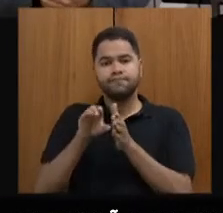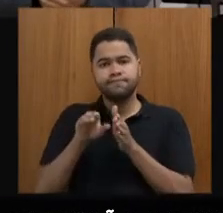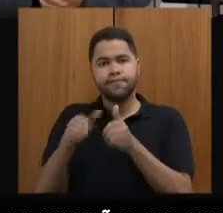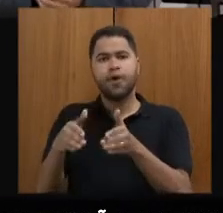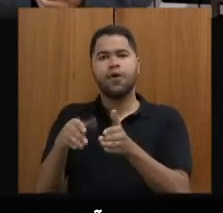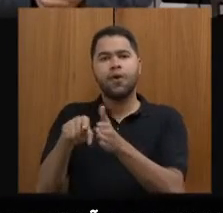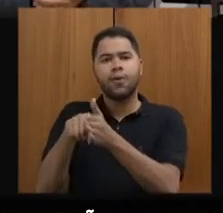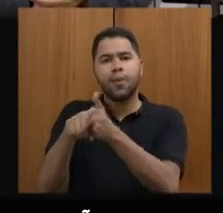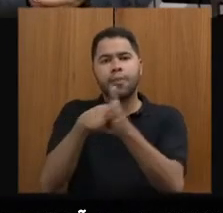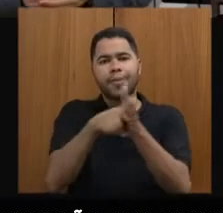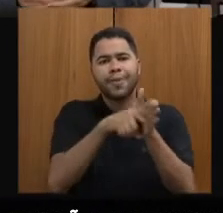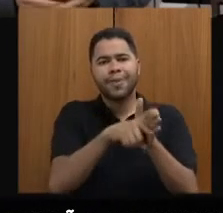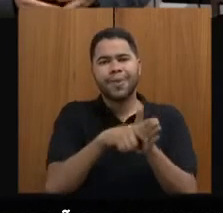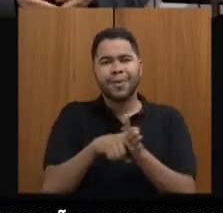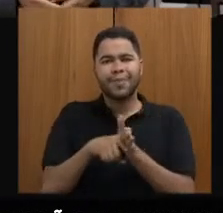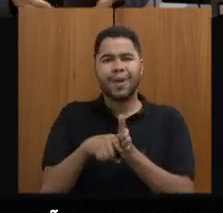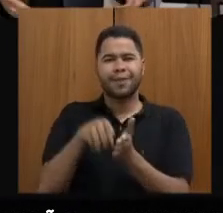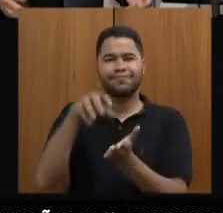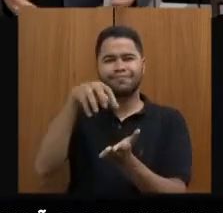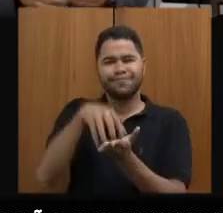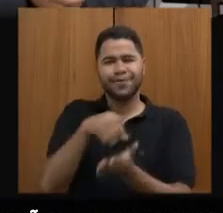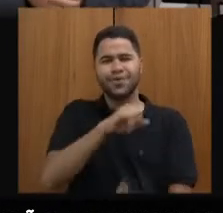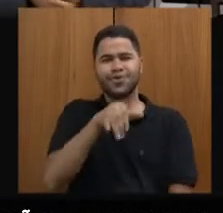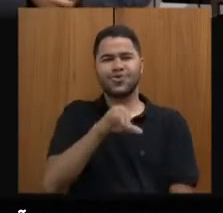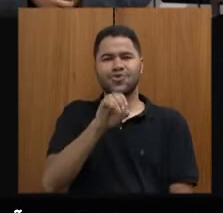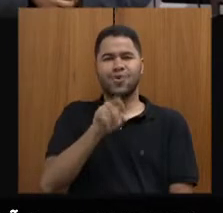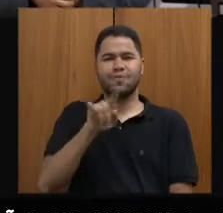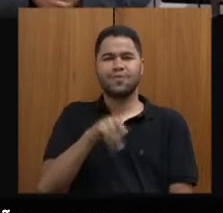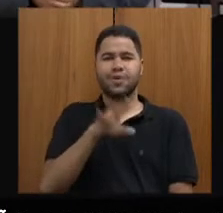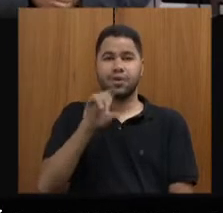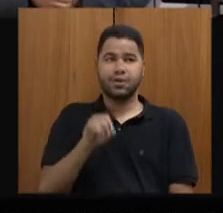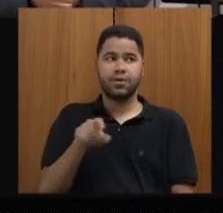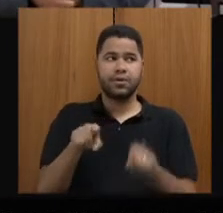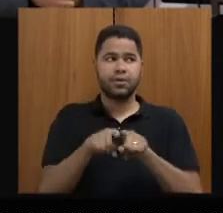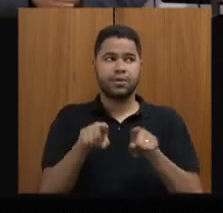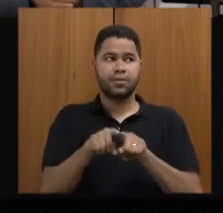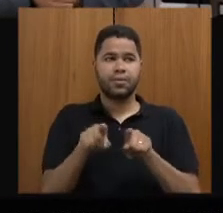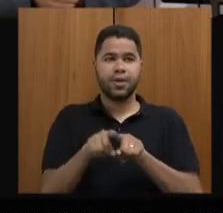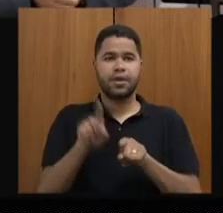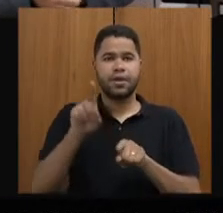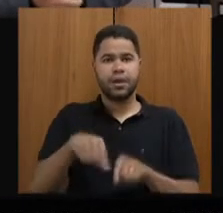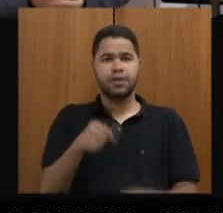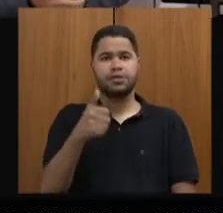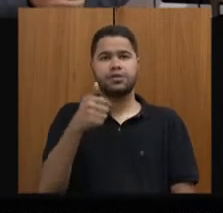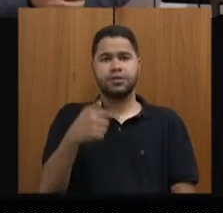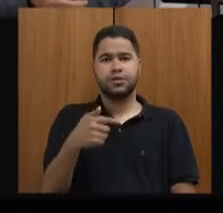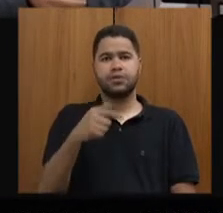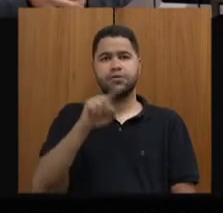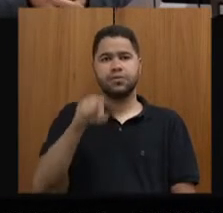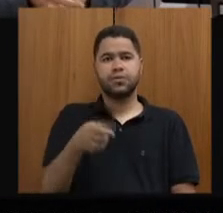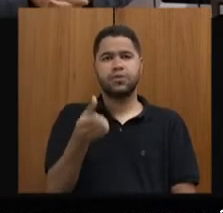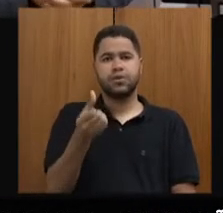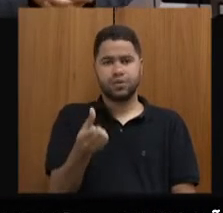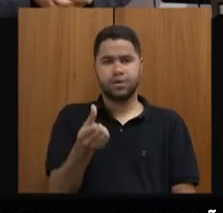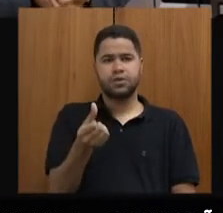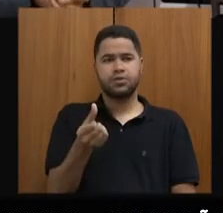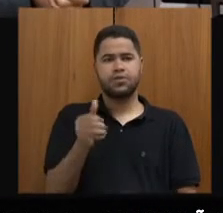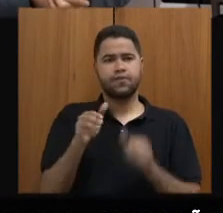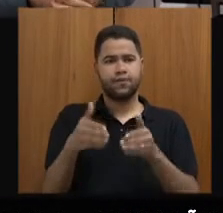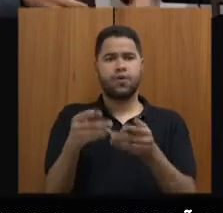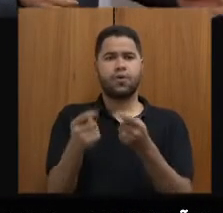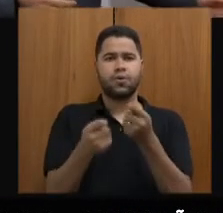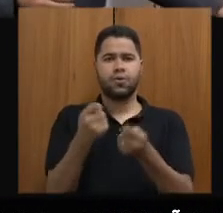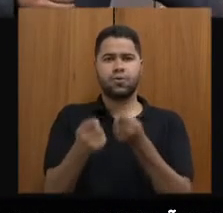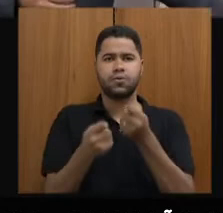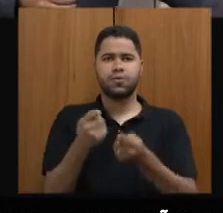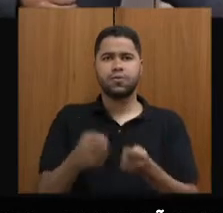Fundação João Pinheiro. Para cada real investido em promoção, retorno é 17,6 para a economia. Pode passar?